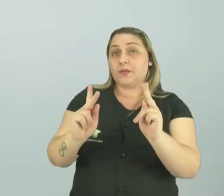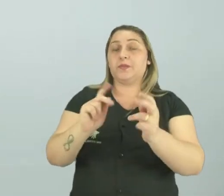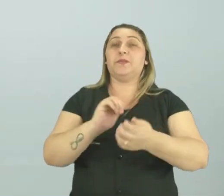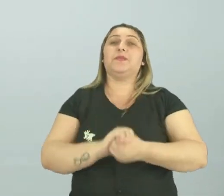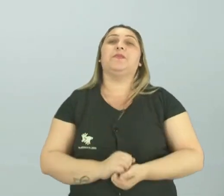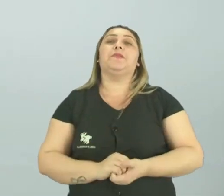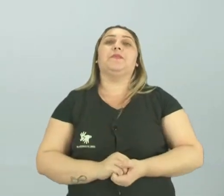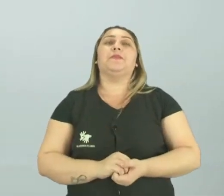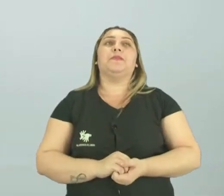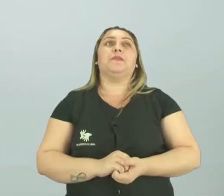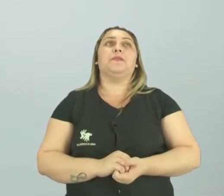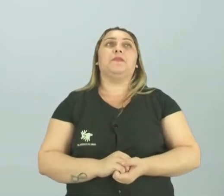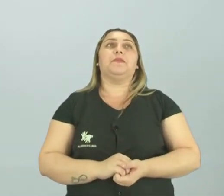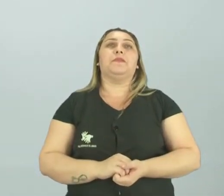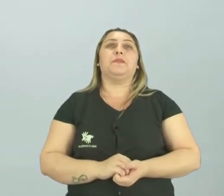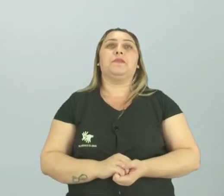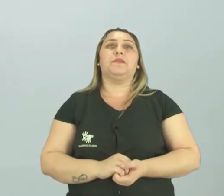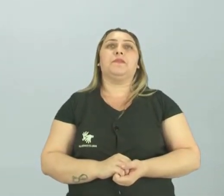Tudo bem até aí?